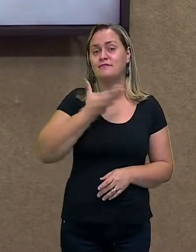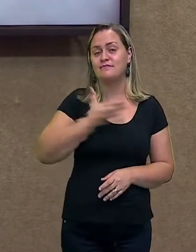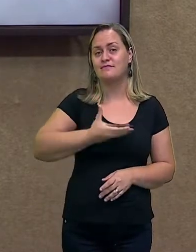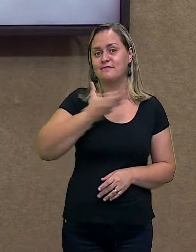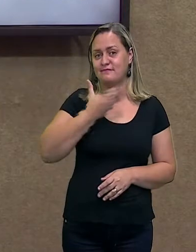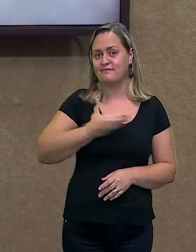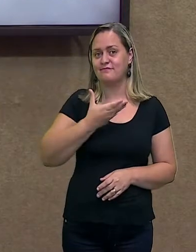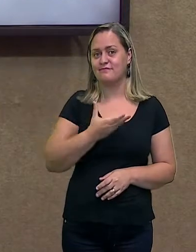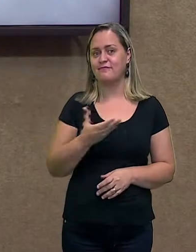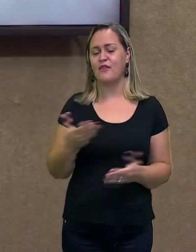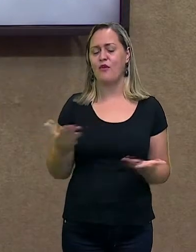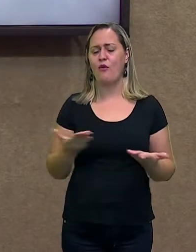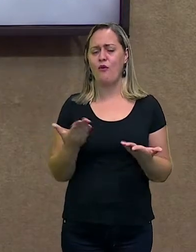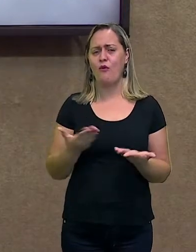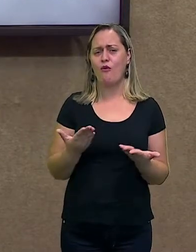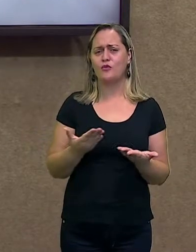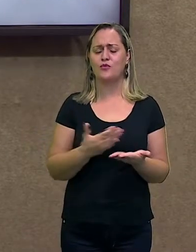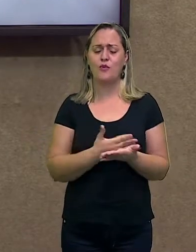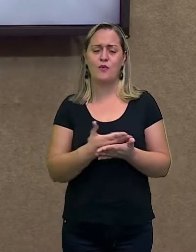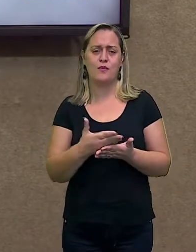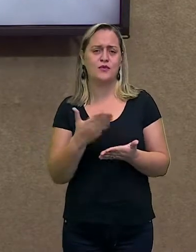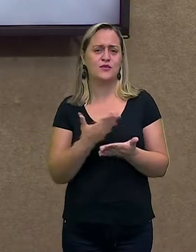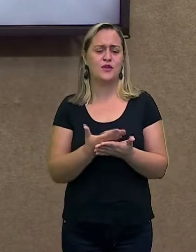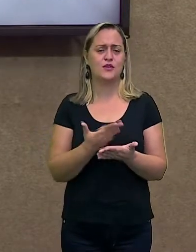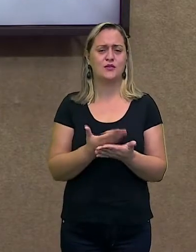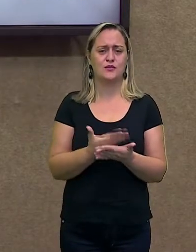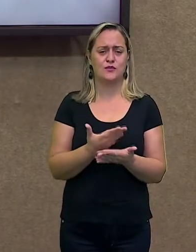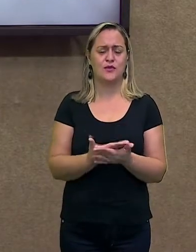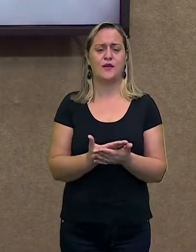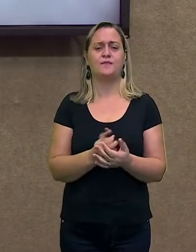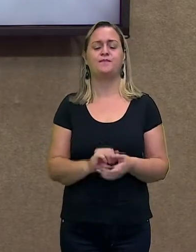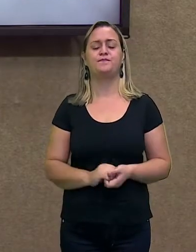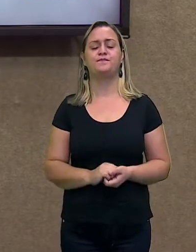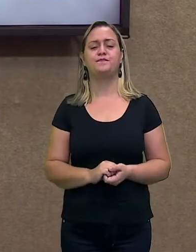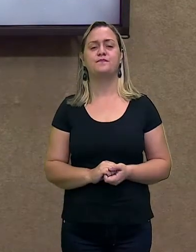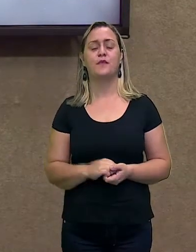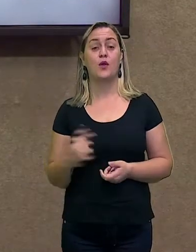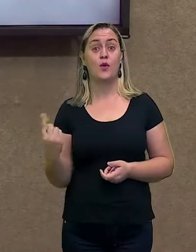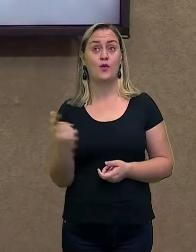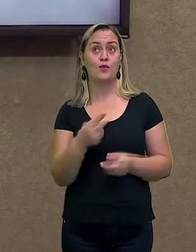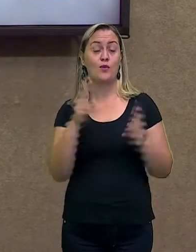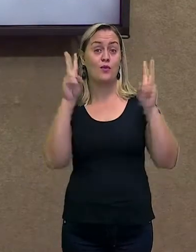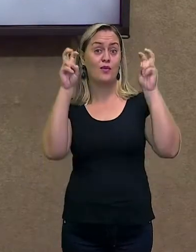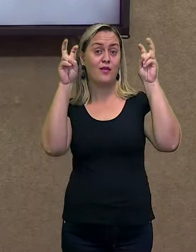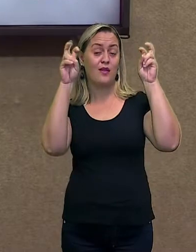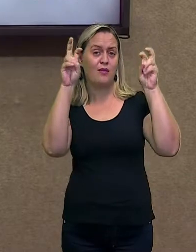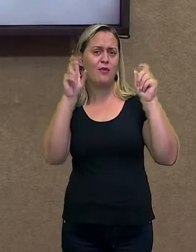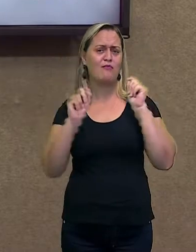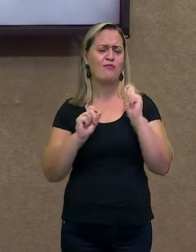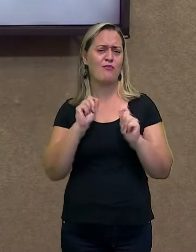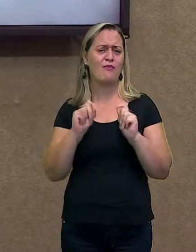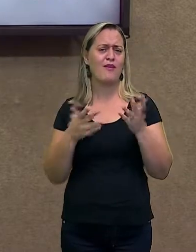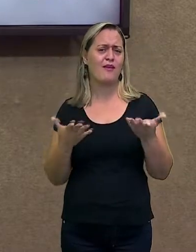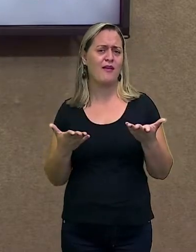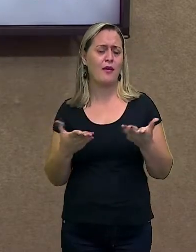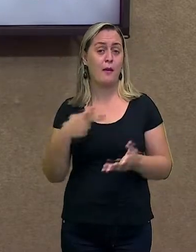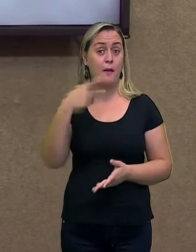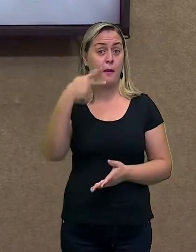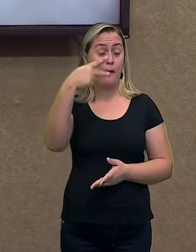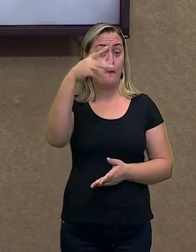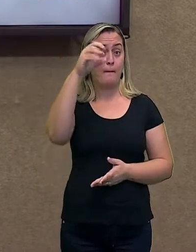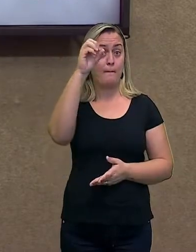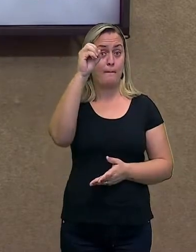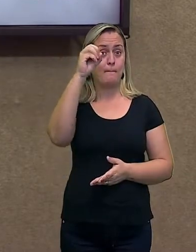essa aventura que é a educação e, principalmente, nosso tema principal de hoje, que é o pontilismo.